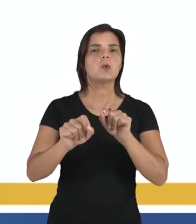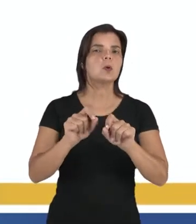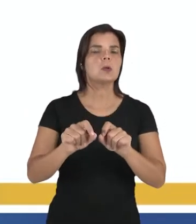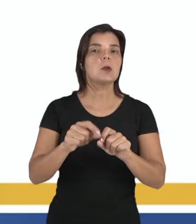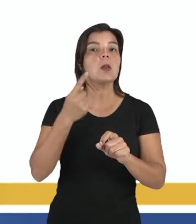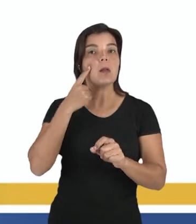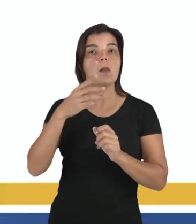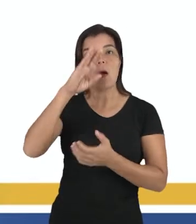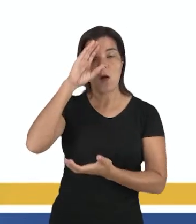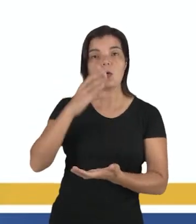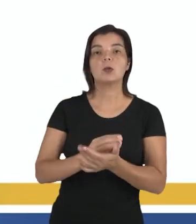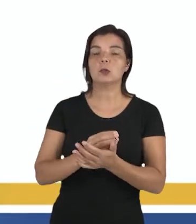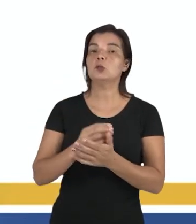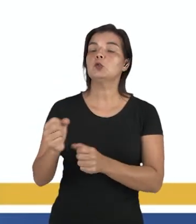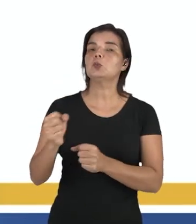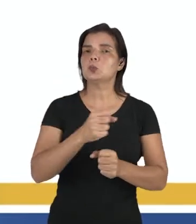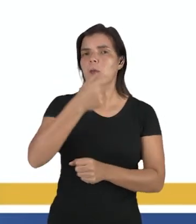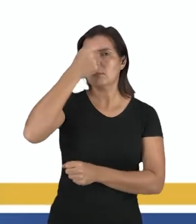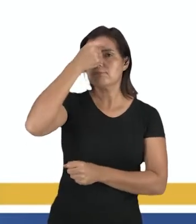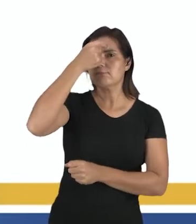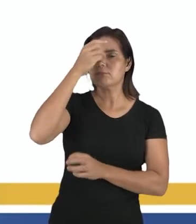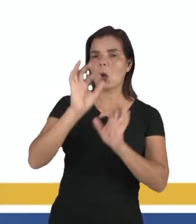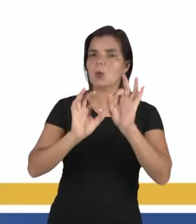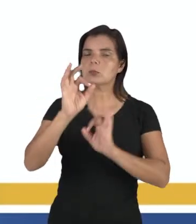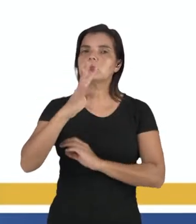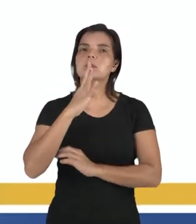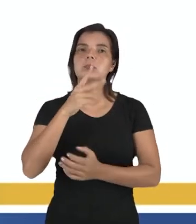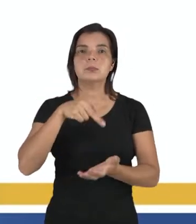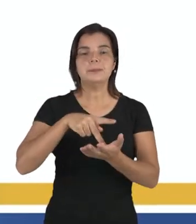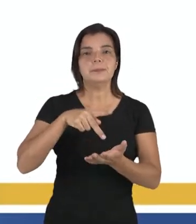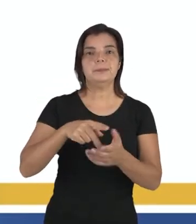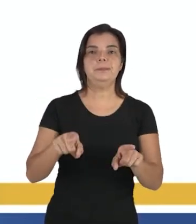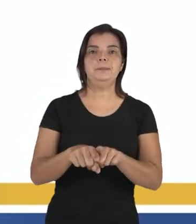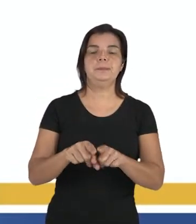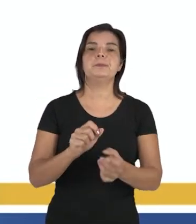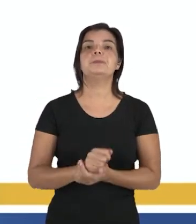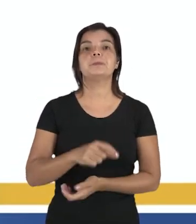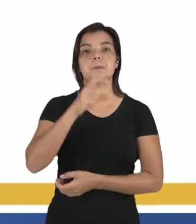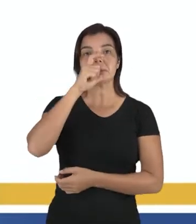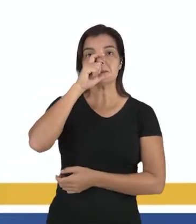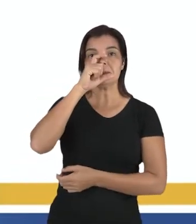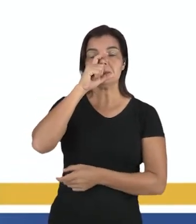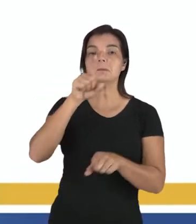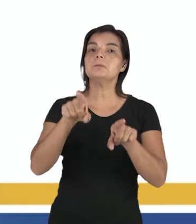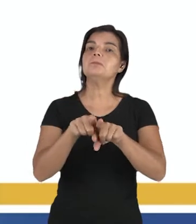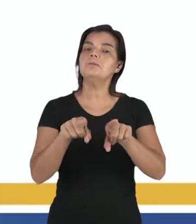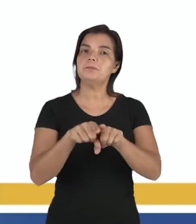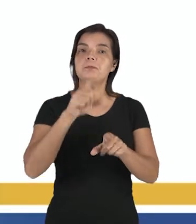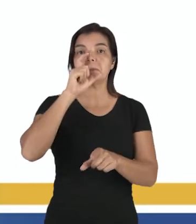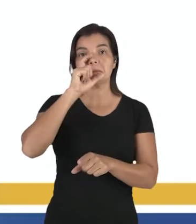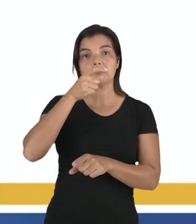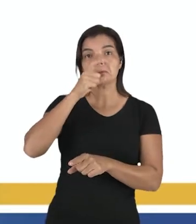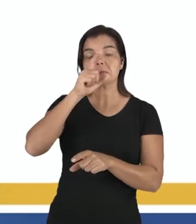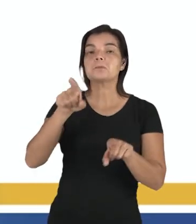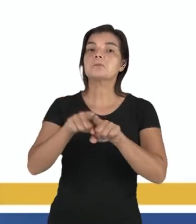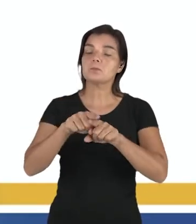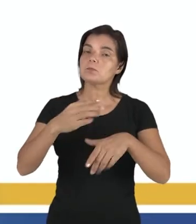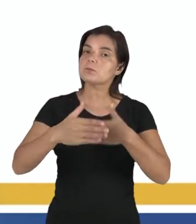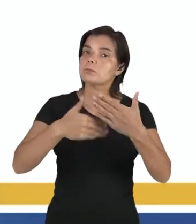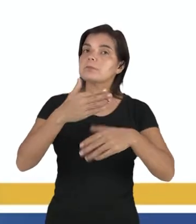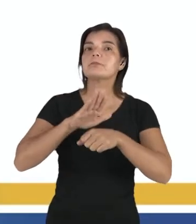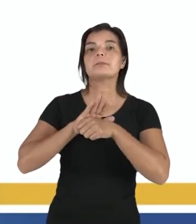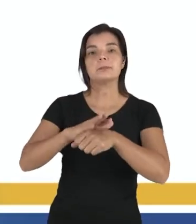apostava muito no poder da razão para produzir um conhecimento verdadeiro. E Descartes deu muitas contribuições para o